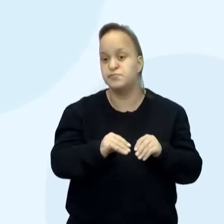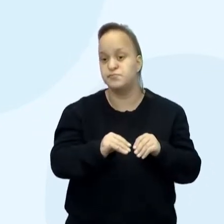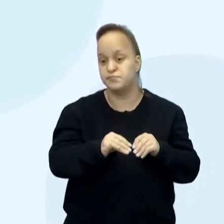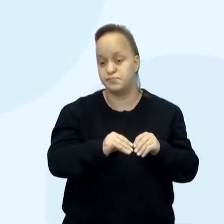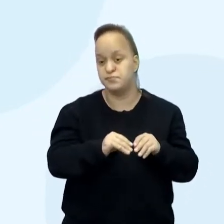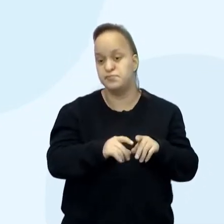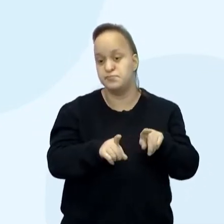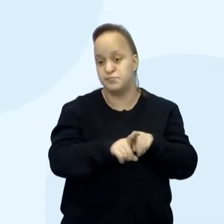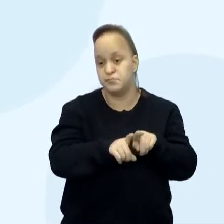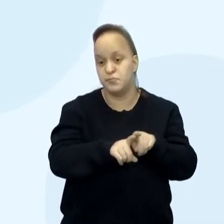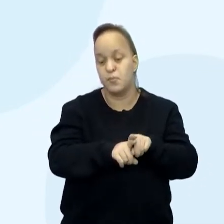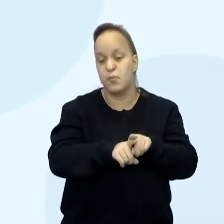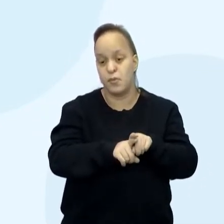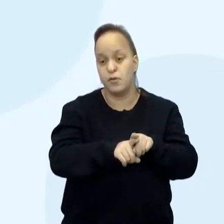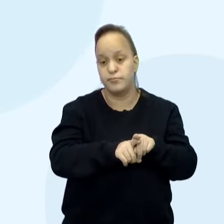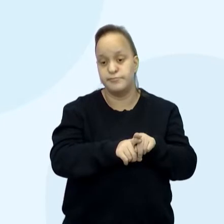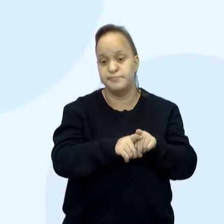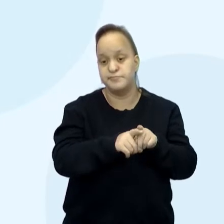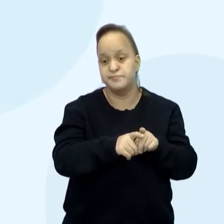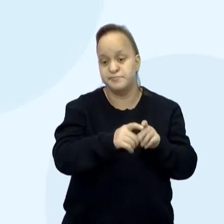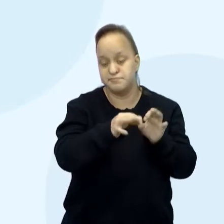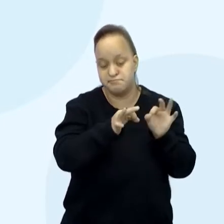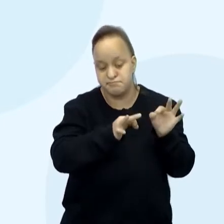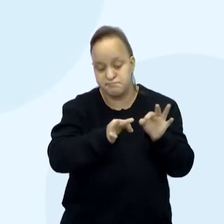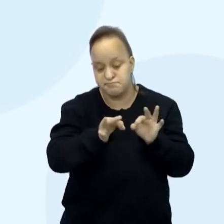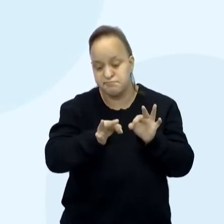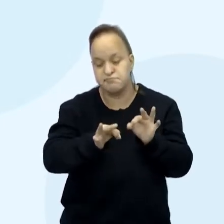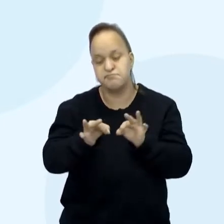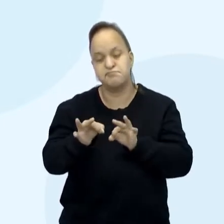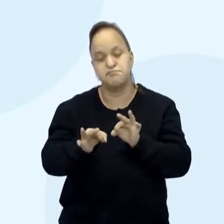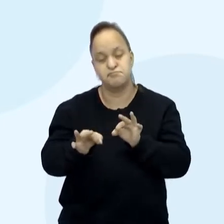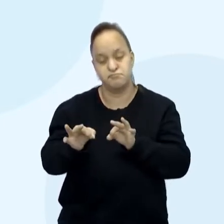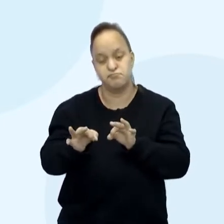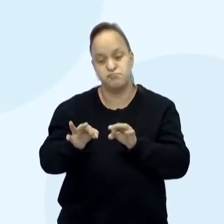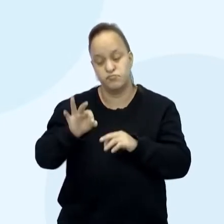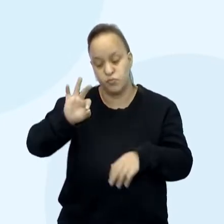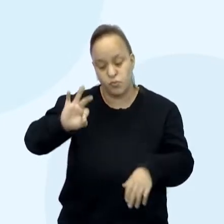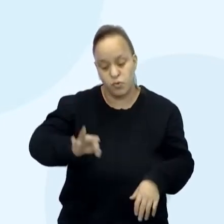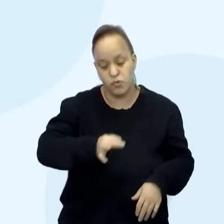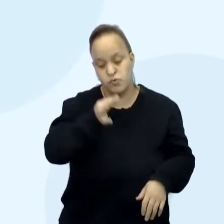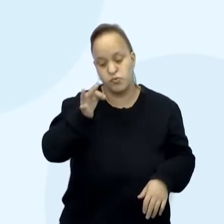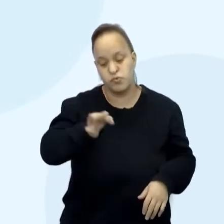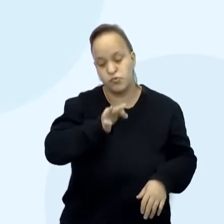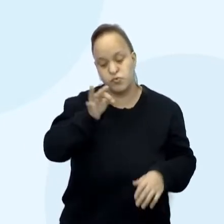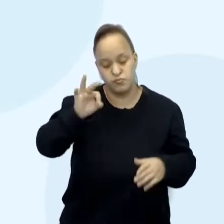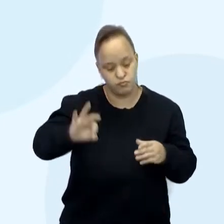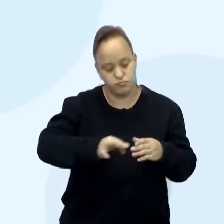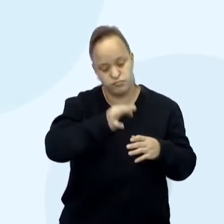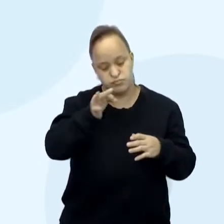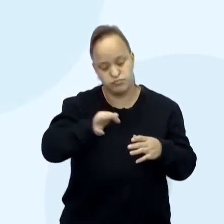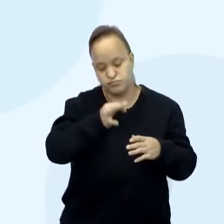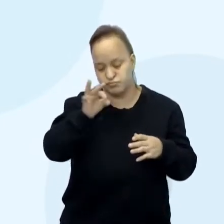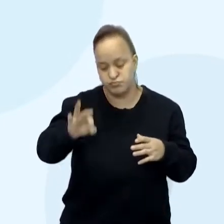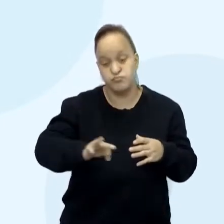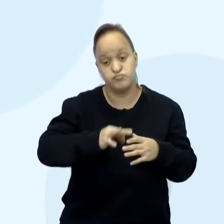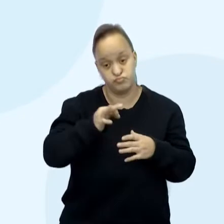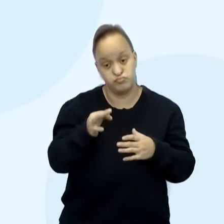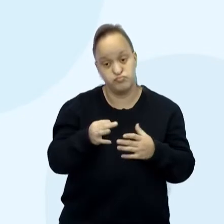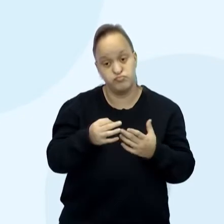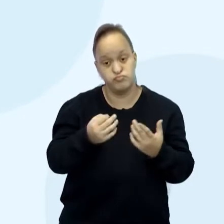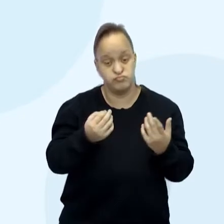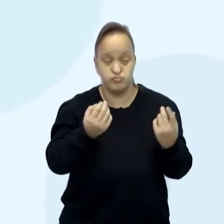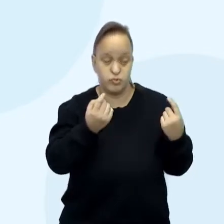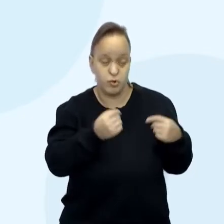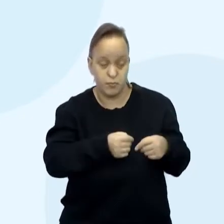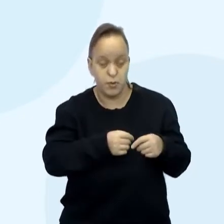elaboração. Então, ele acompanha a elaboração. Pode costurar também? Pode, pode sim. Mas, geralmente, a gente tem as costureiras que